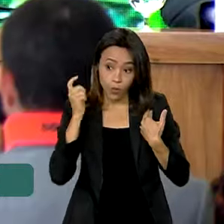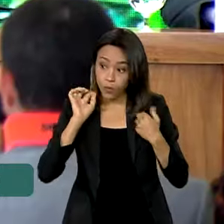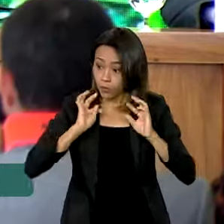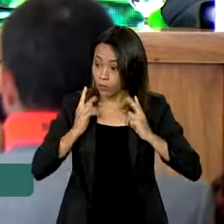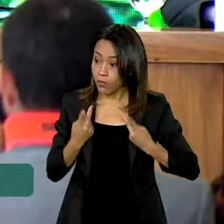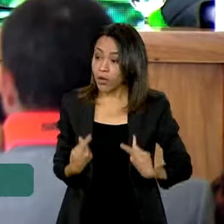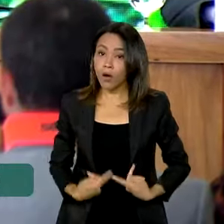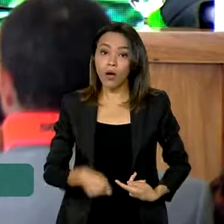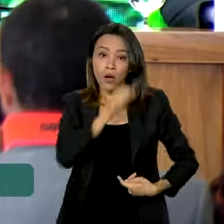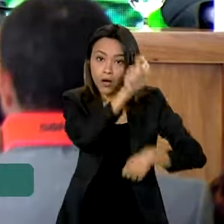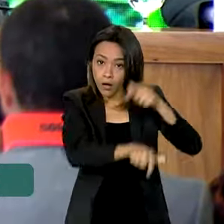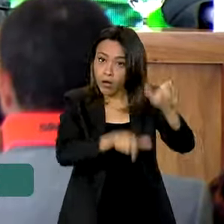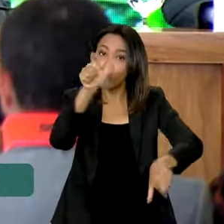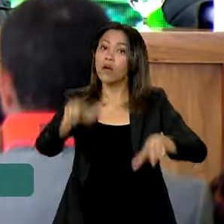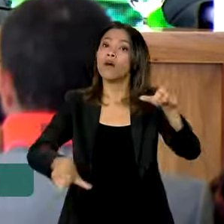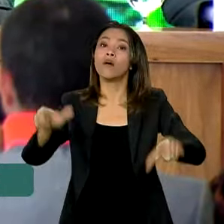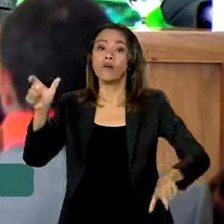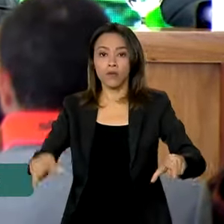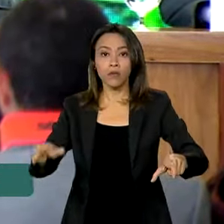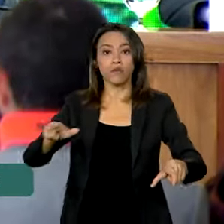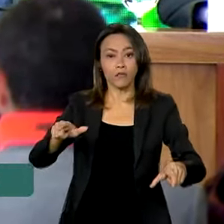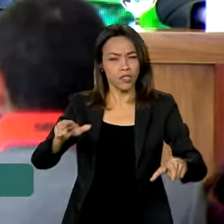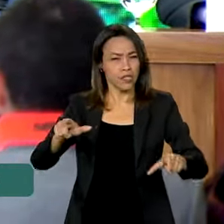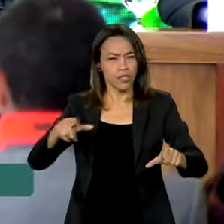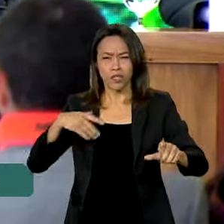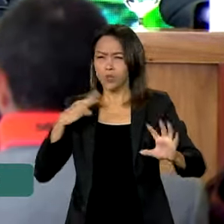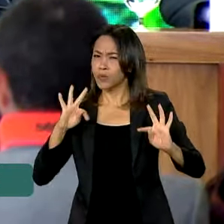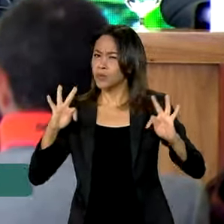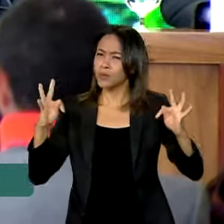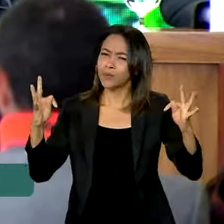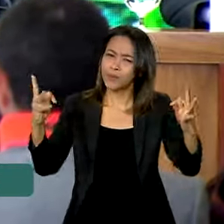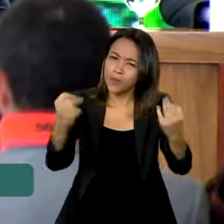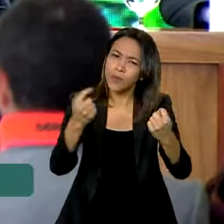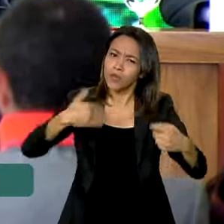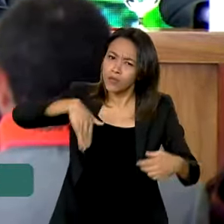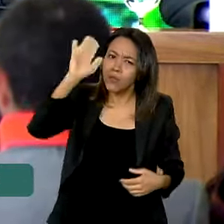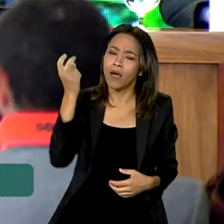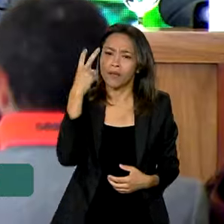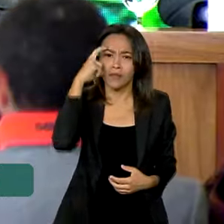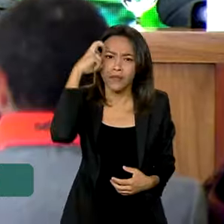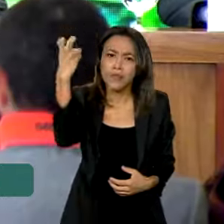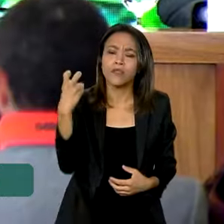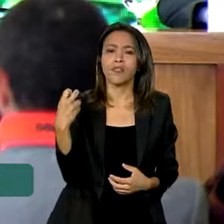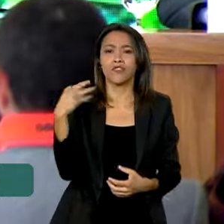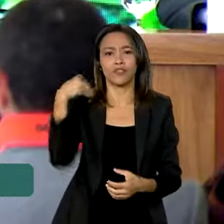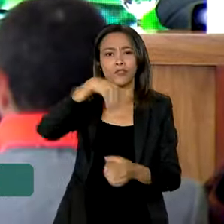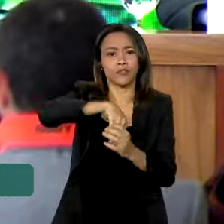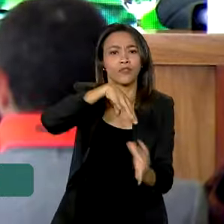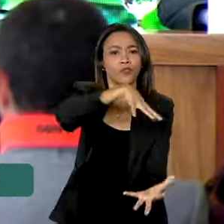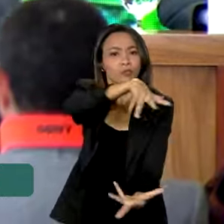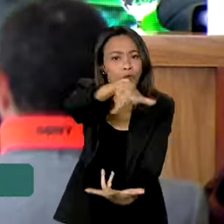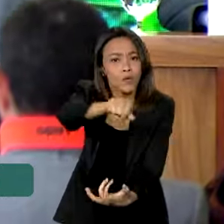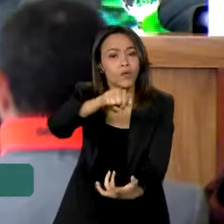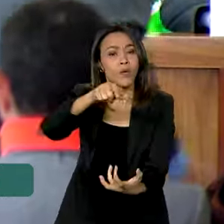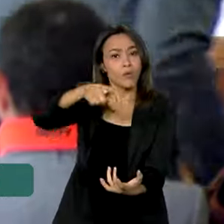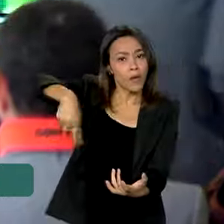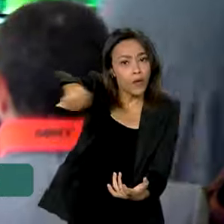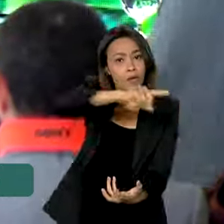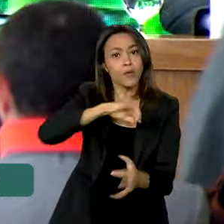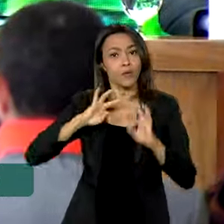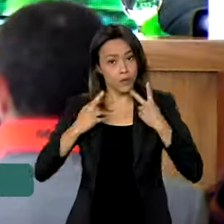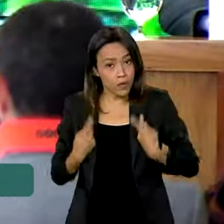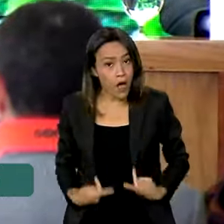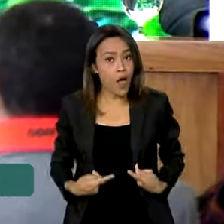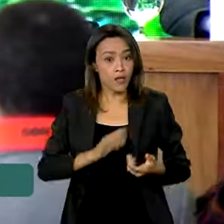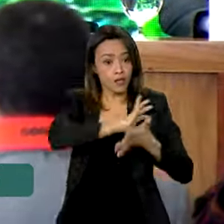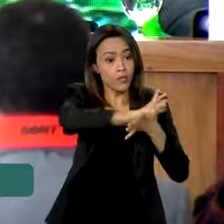que são considerados de toda espécie animal, os mais inteligentes do planeta, para que não destruam